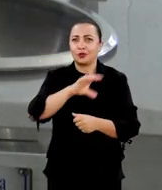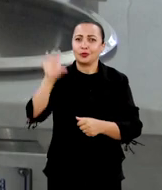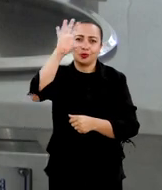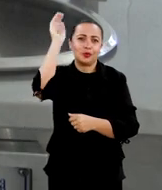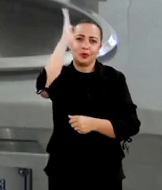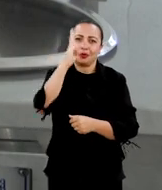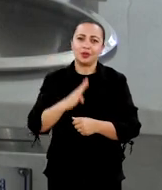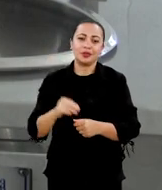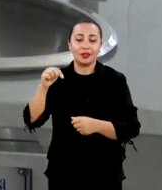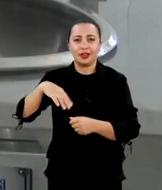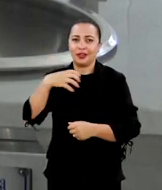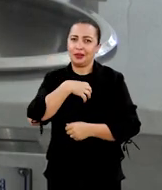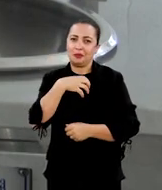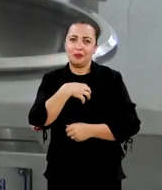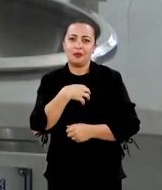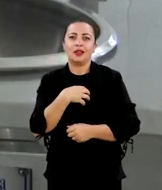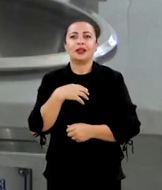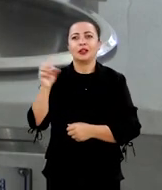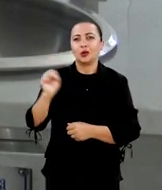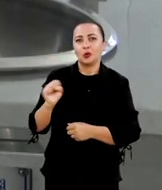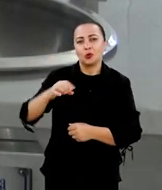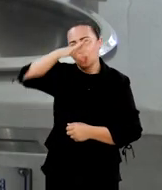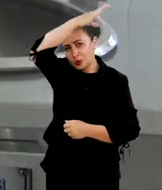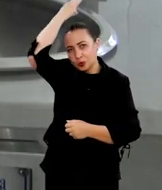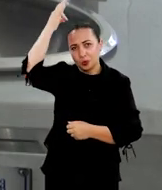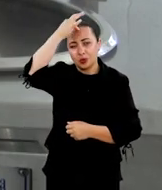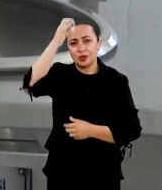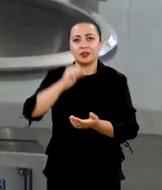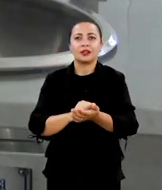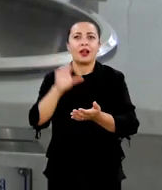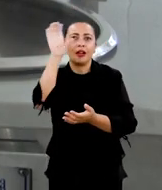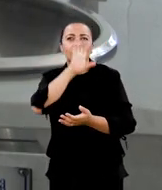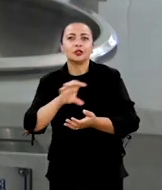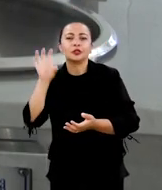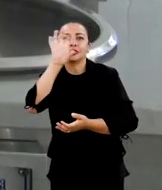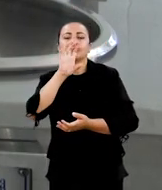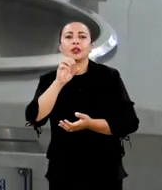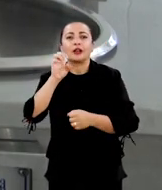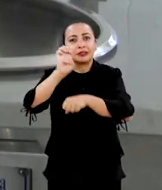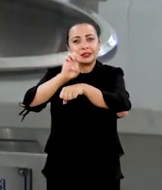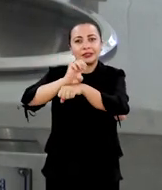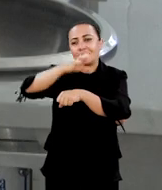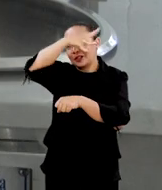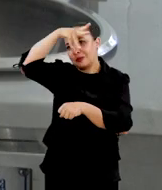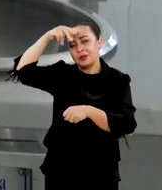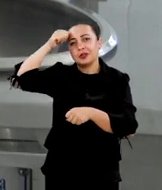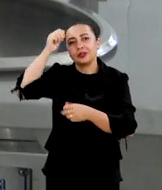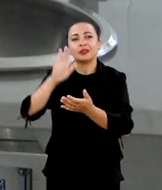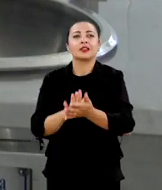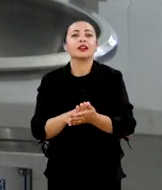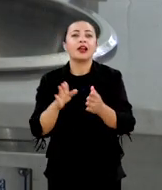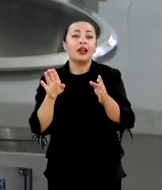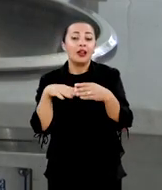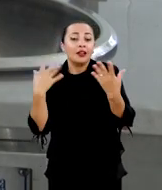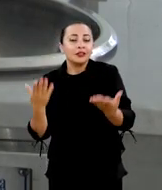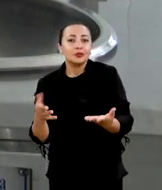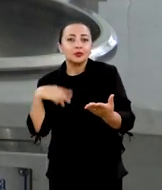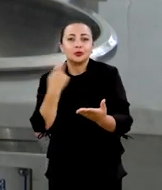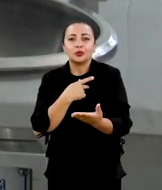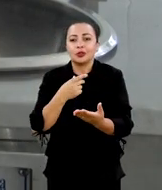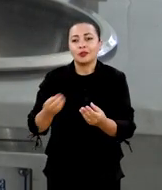regiões do Brasil, e principalmente aqui na Bahia, sul do Espírito Santo, região, estado amazônico.